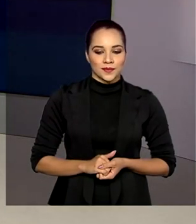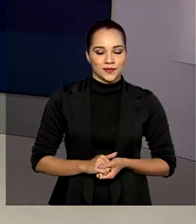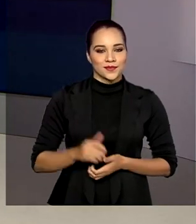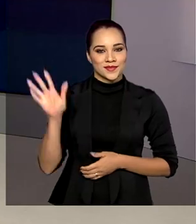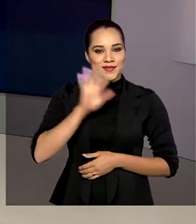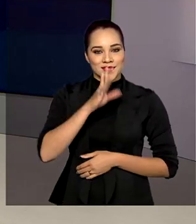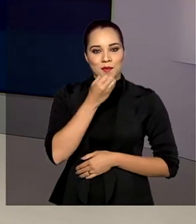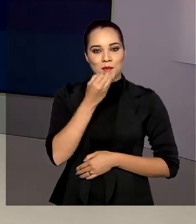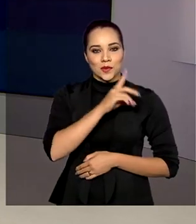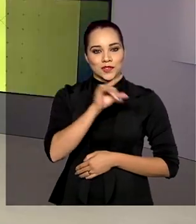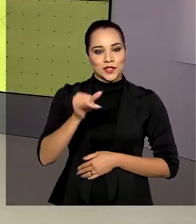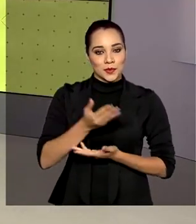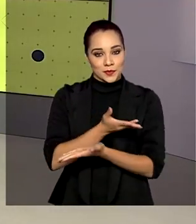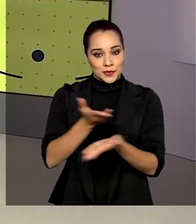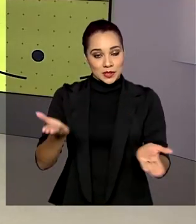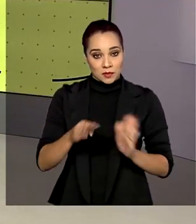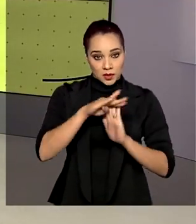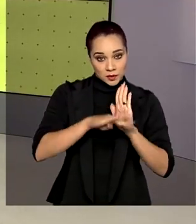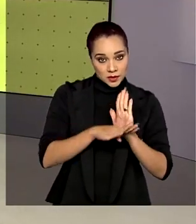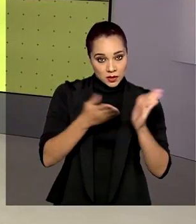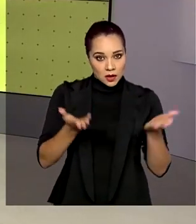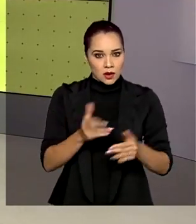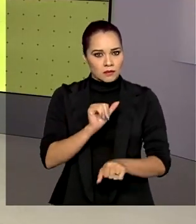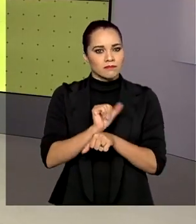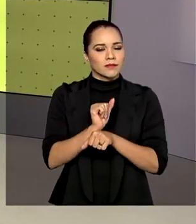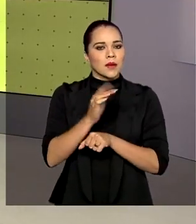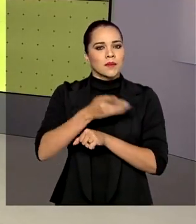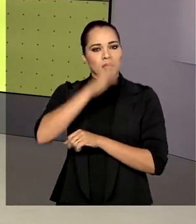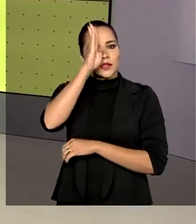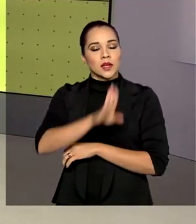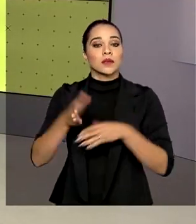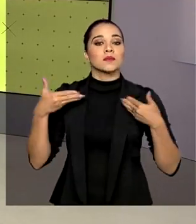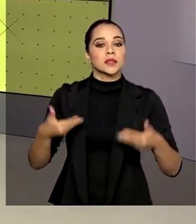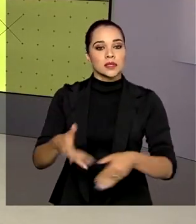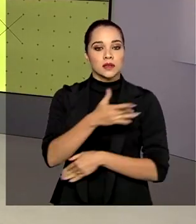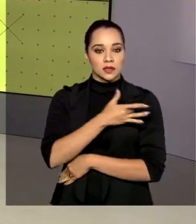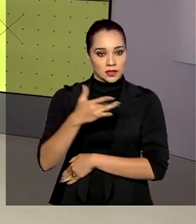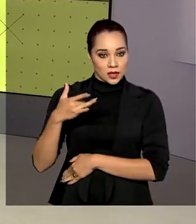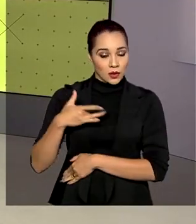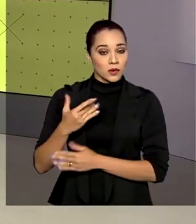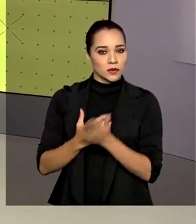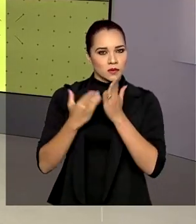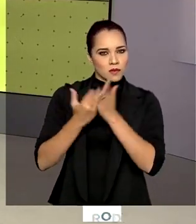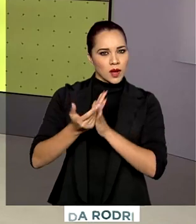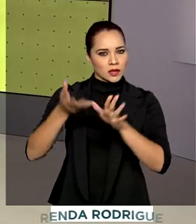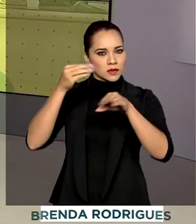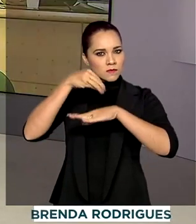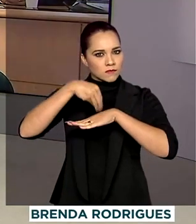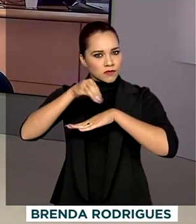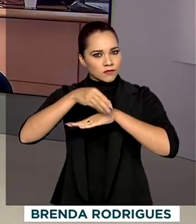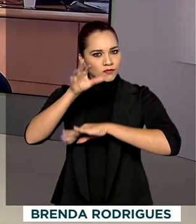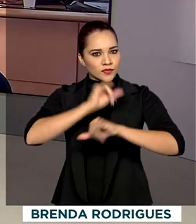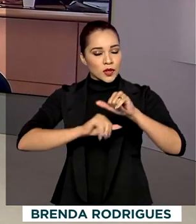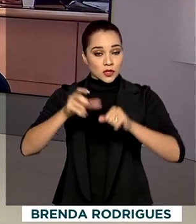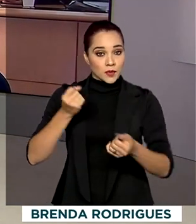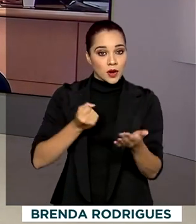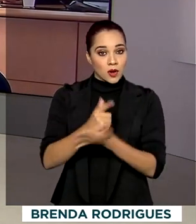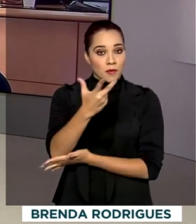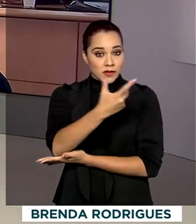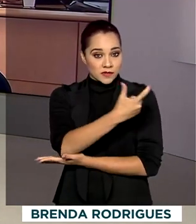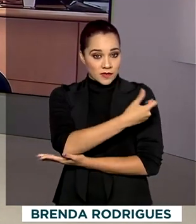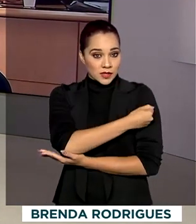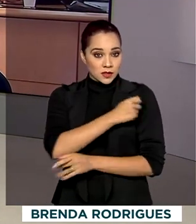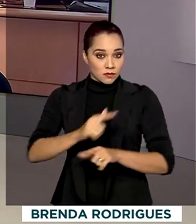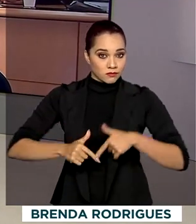Olá, bom dia para você. Interrompemos a programação e vamos direto ao Ministério da Saúde com mais informações sobre a compra de vacinas de